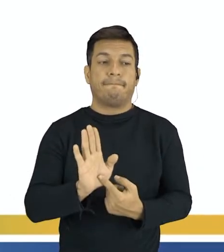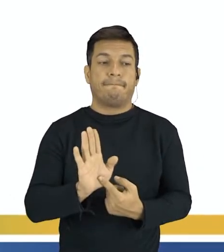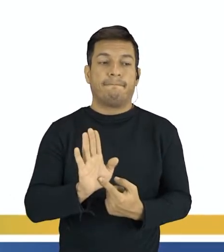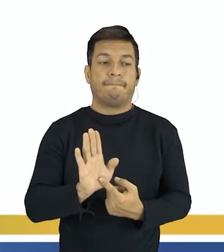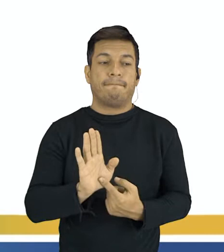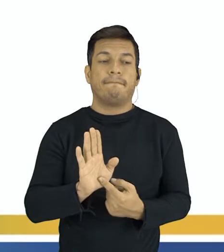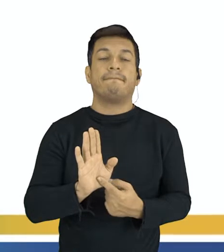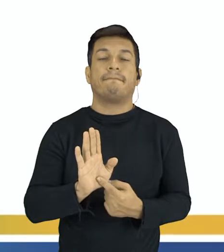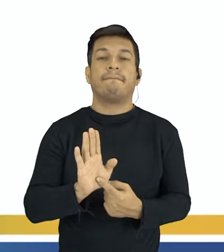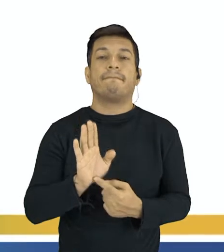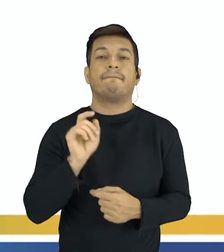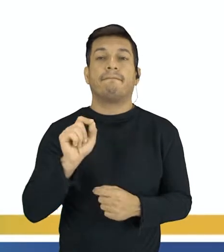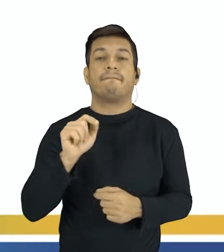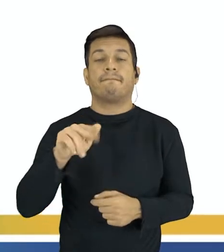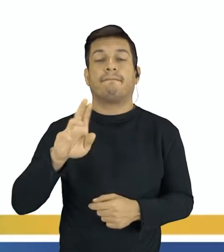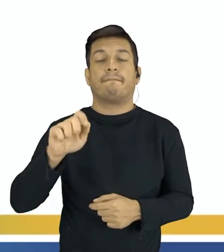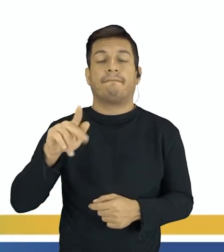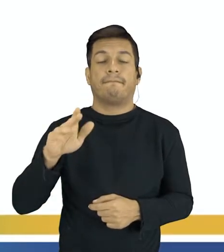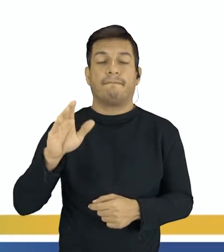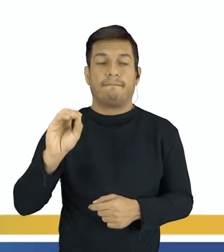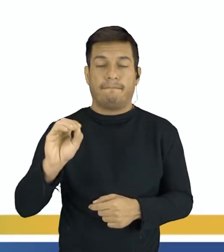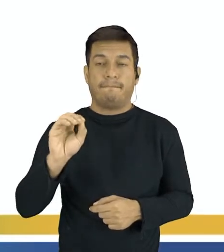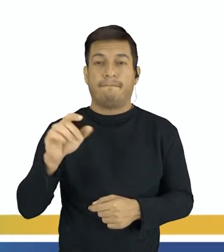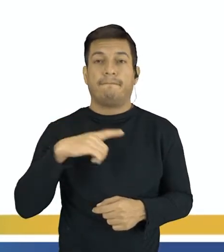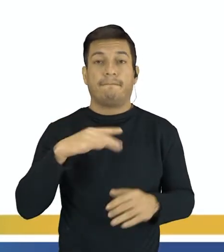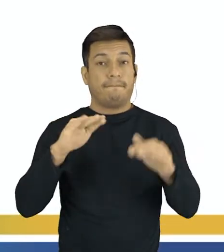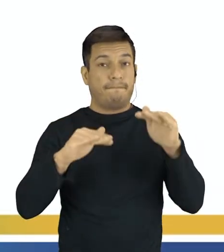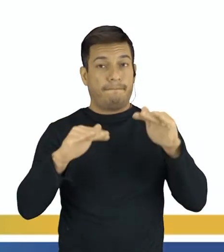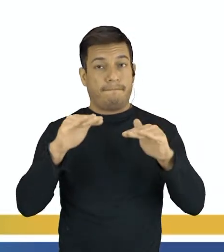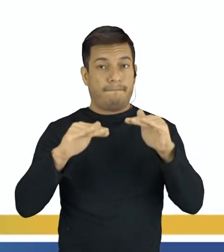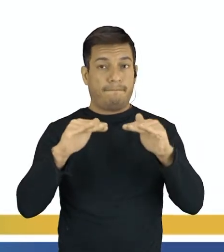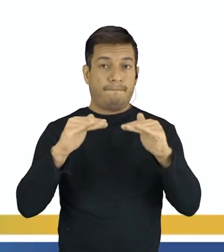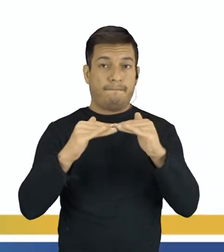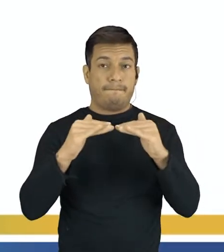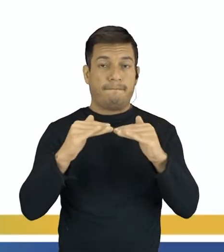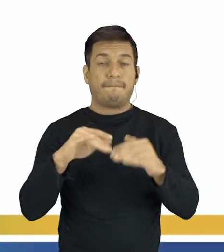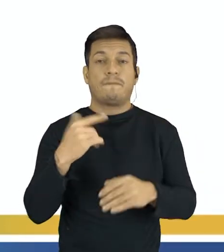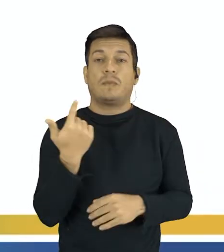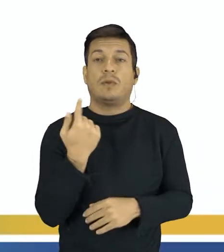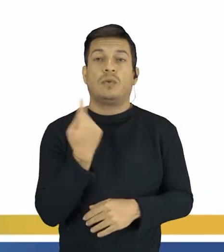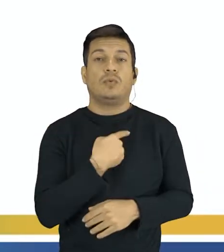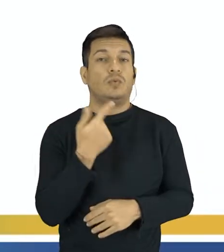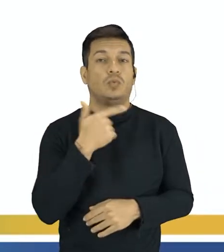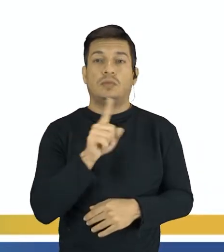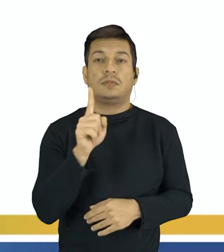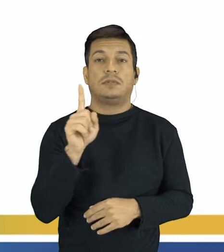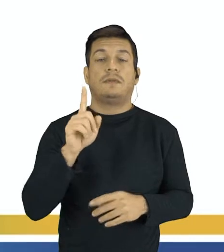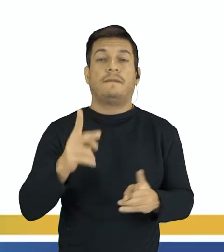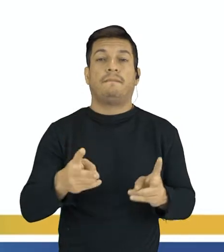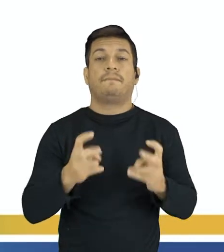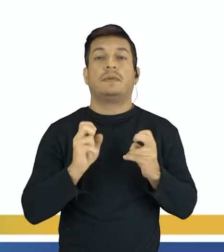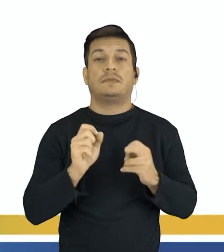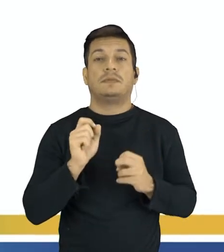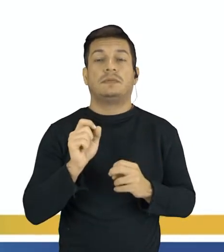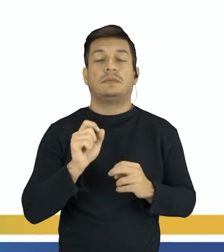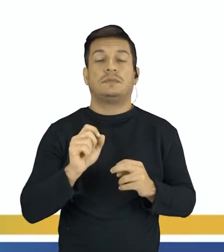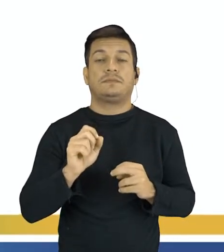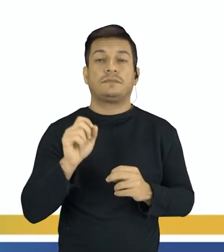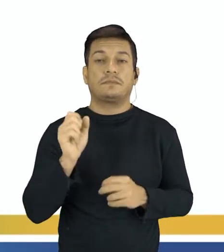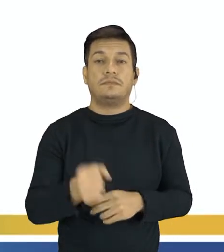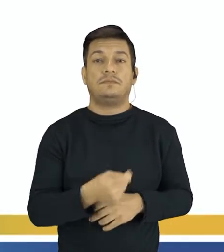mostra que essa equação, ela não está balanceada. A gente não consegue ver realmente